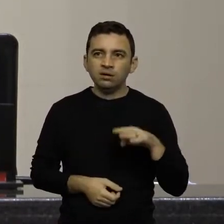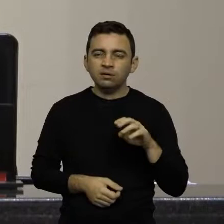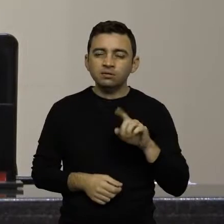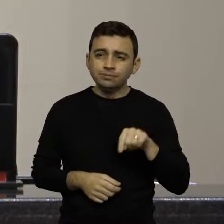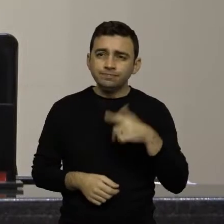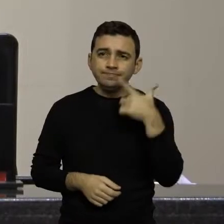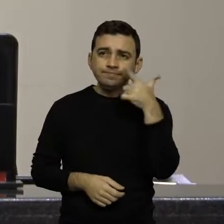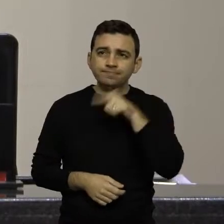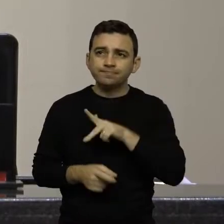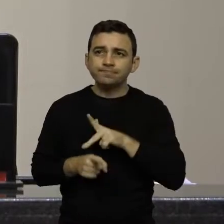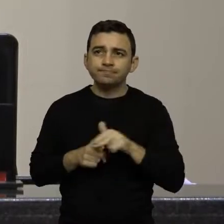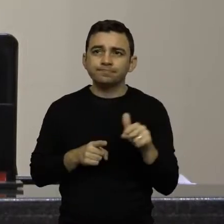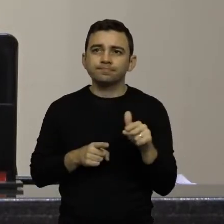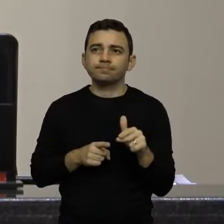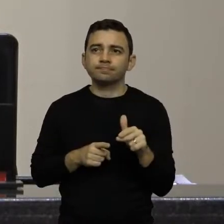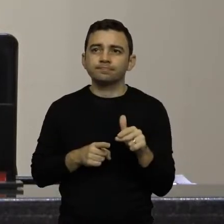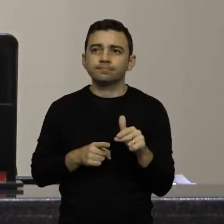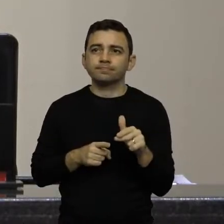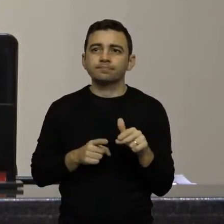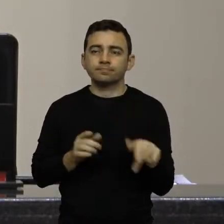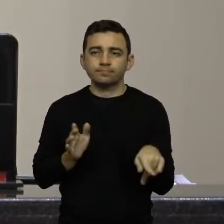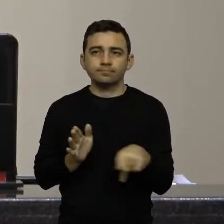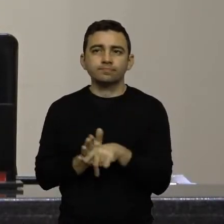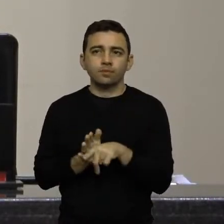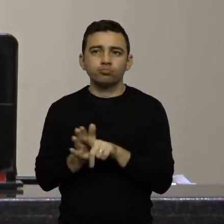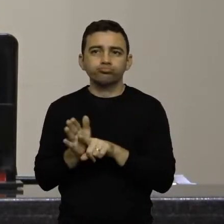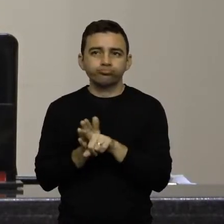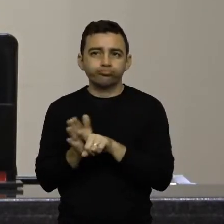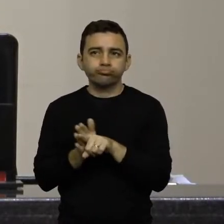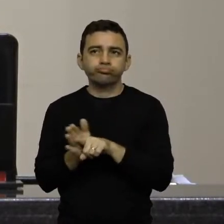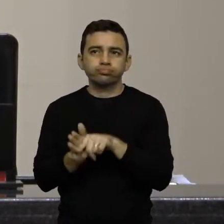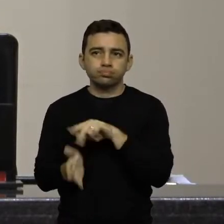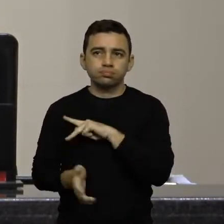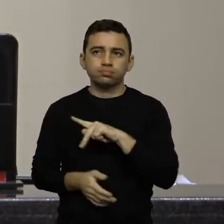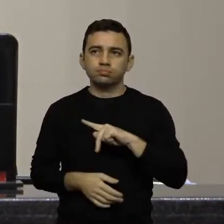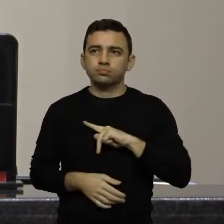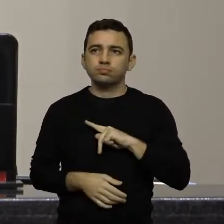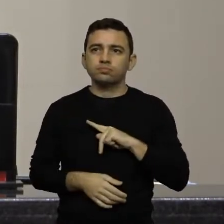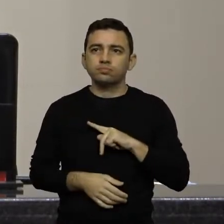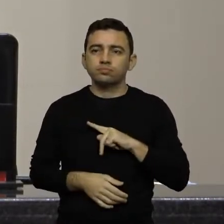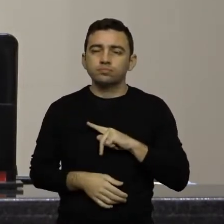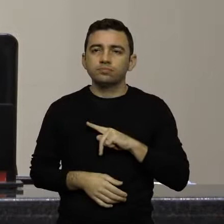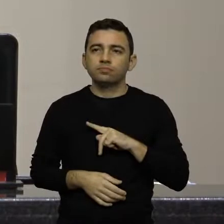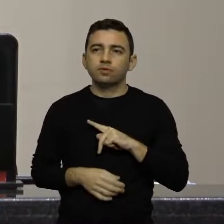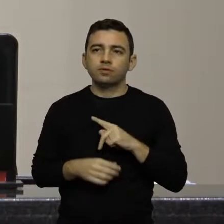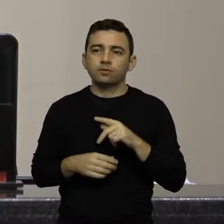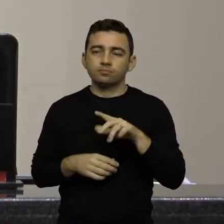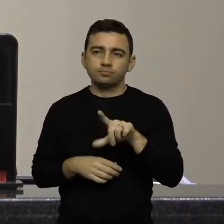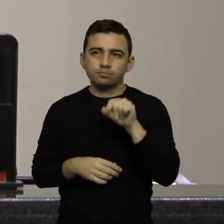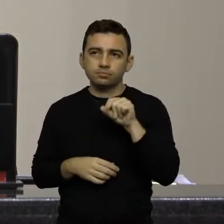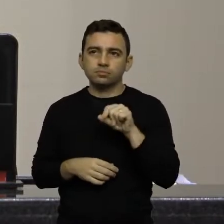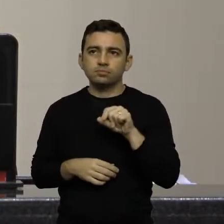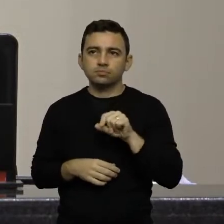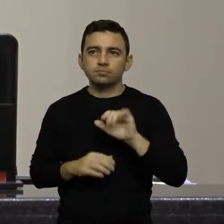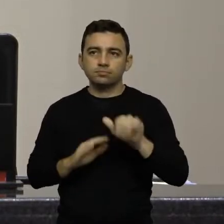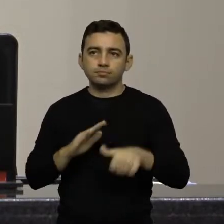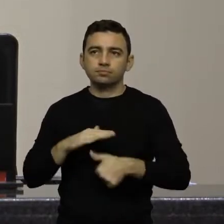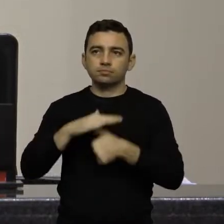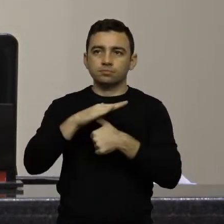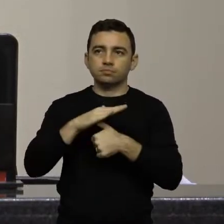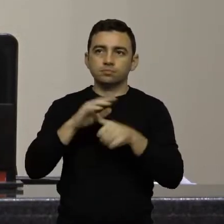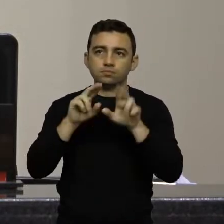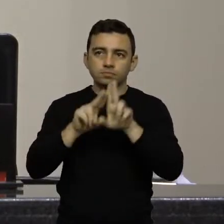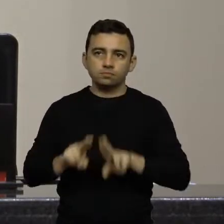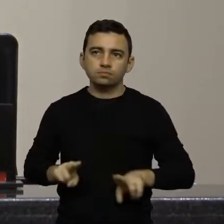consulta pública prévia à eleição ao cargo de reitor da Universidade